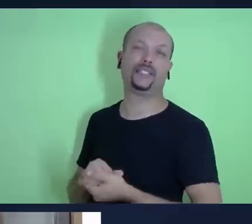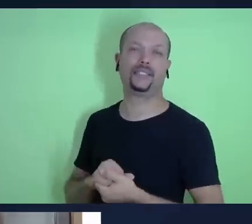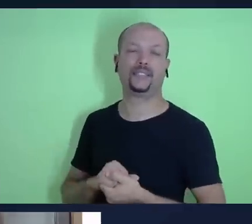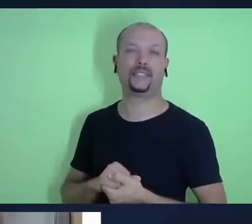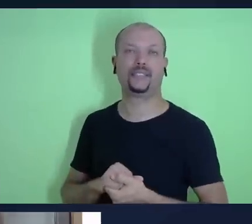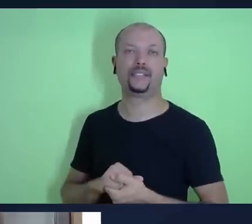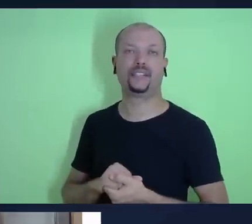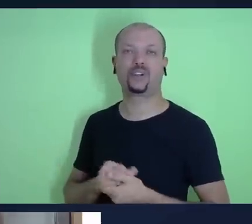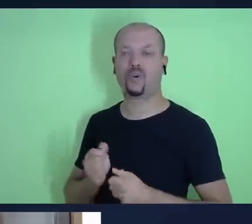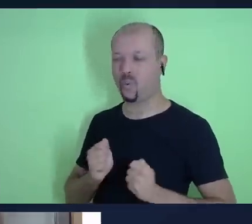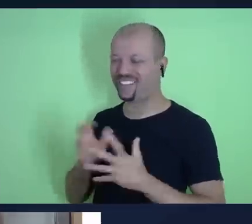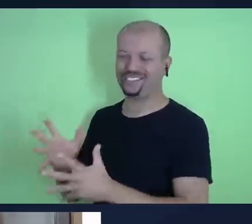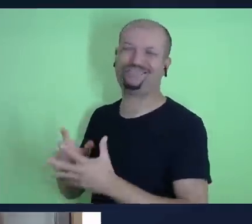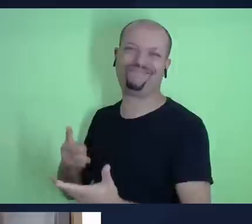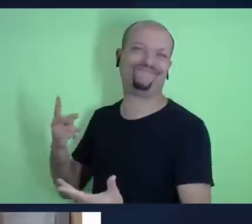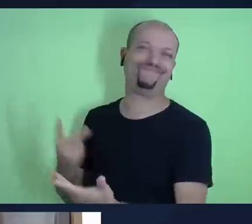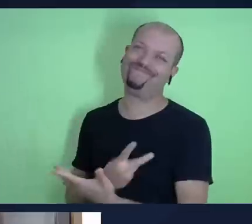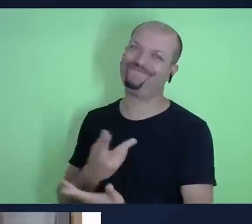atitude